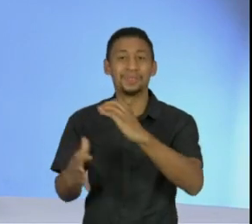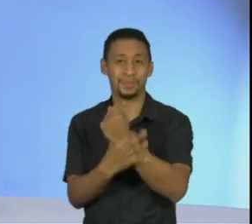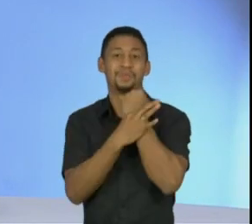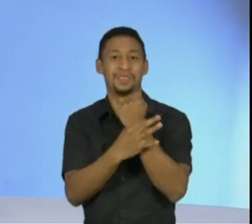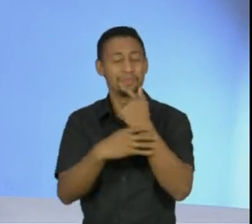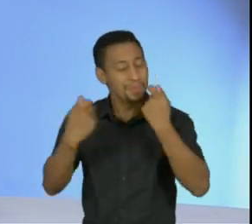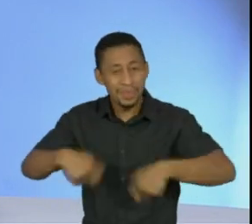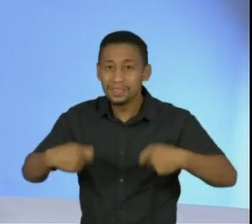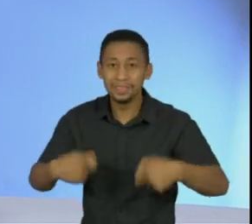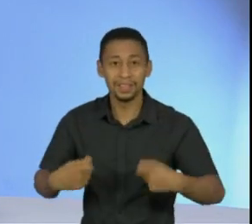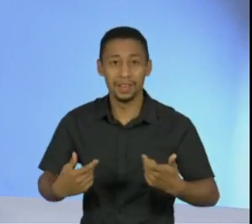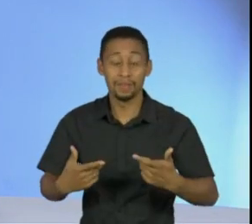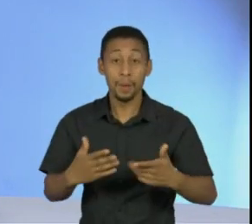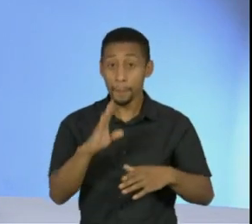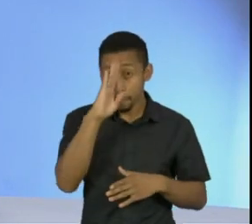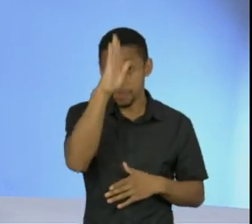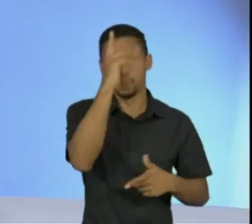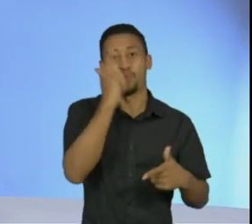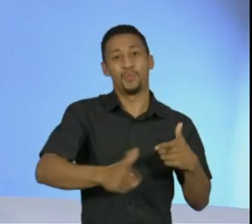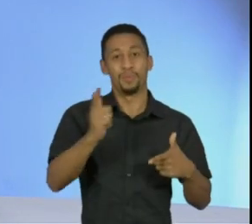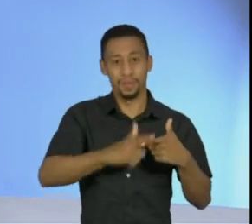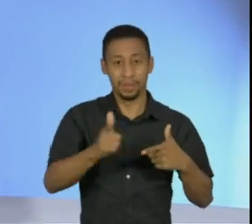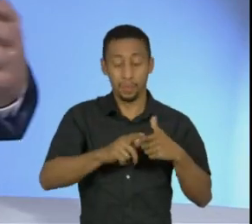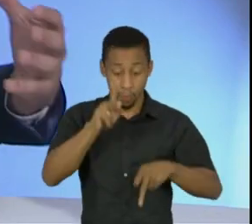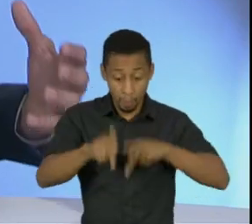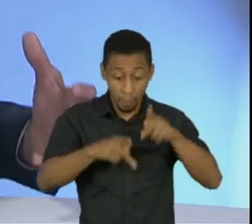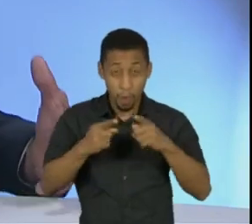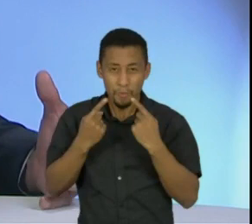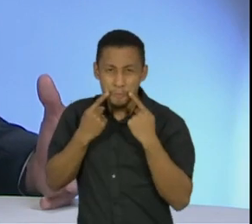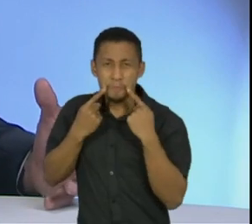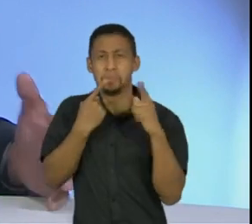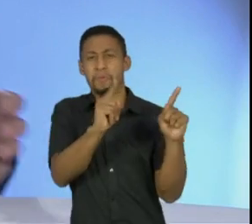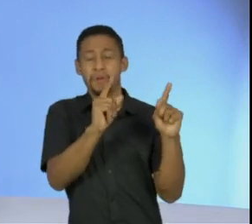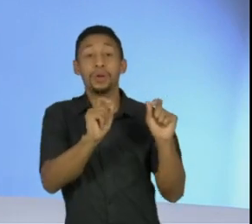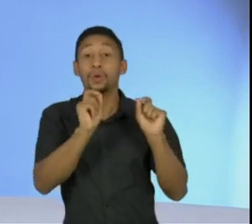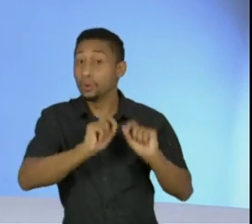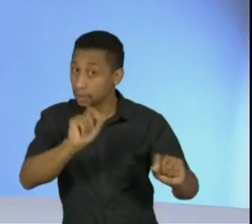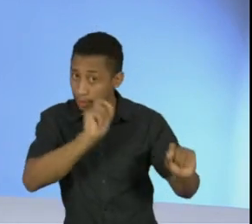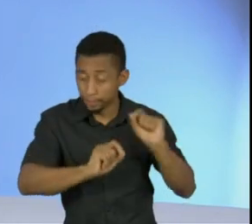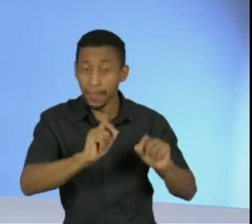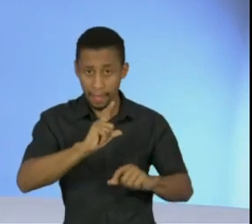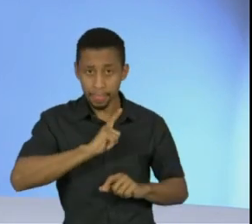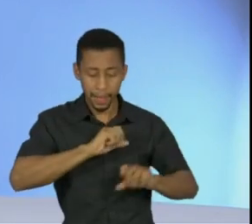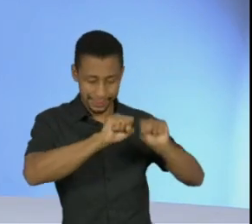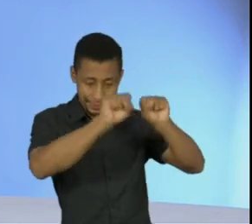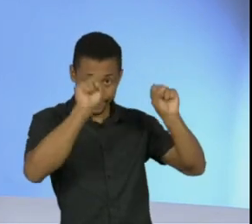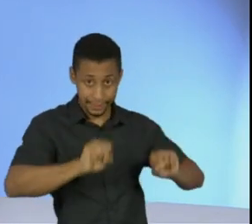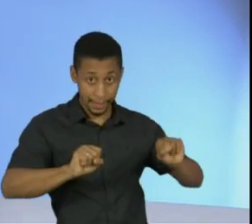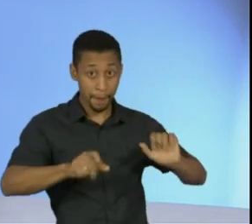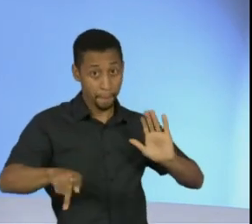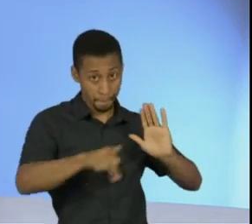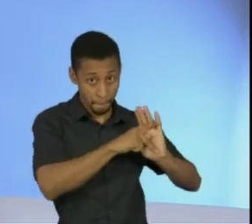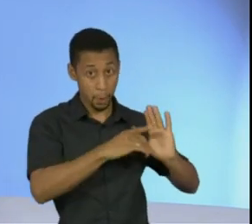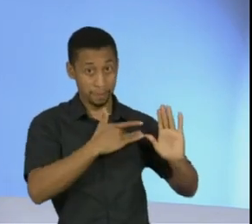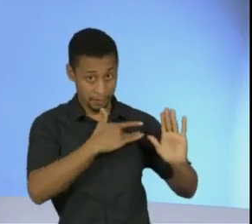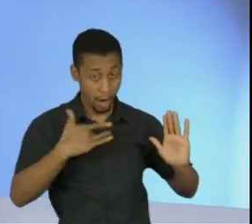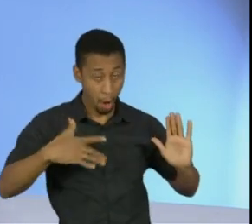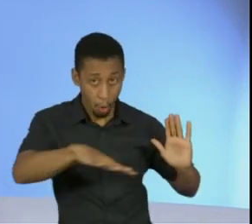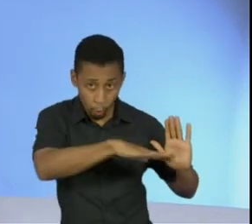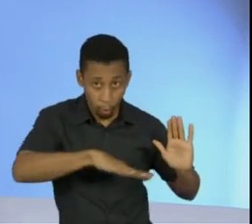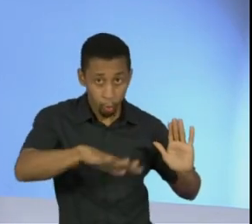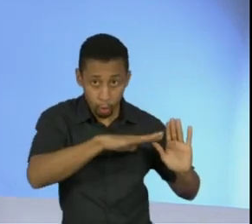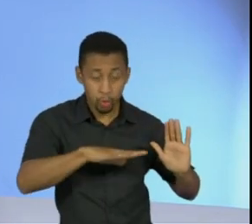principal problema que a população reclama, como é que a gente tem um sistema para a saúde, tem um sistema para a educação e não tem um sistema para a segurança?